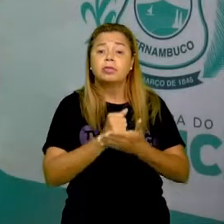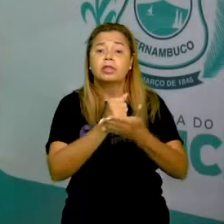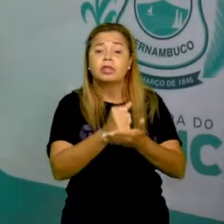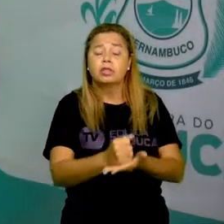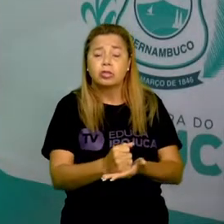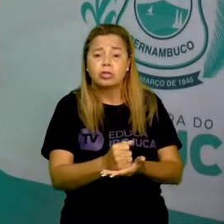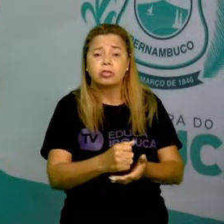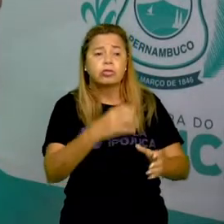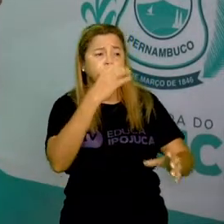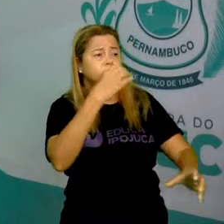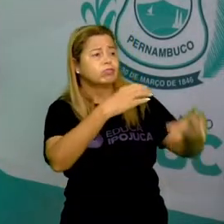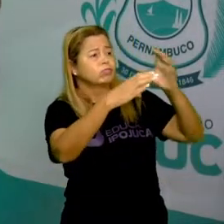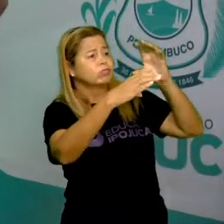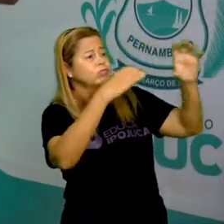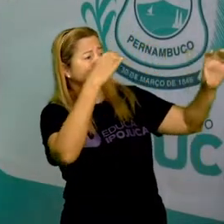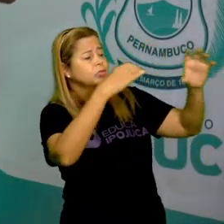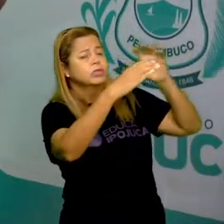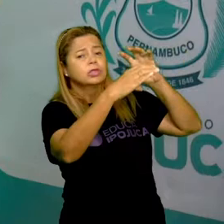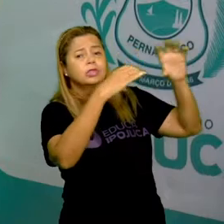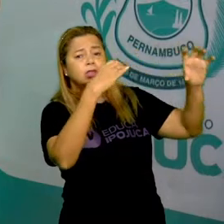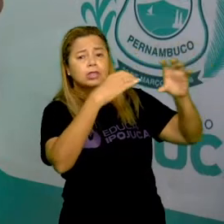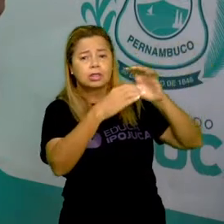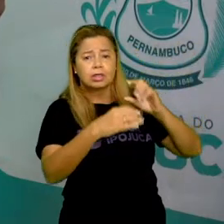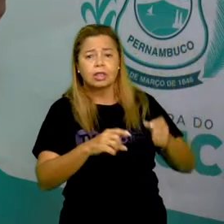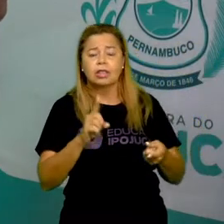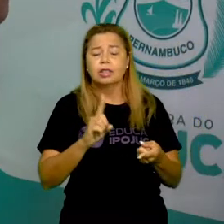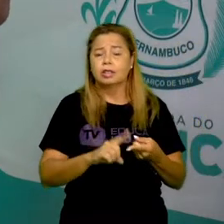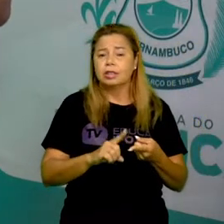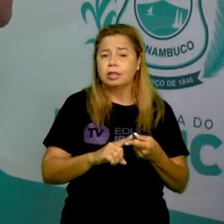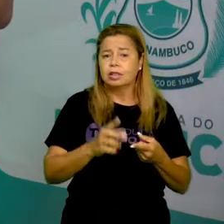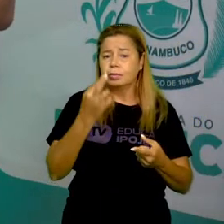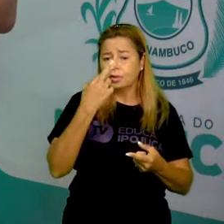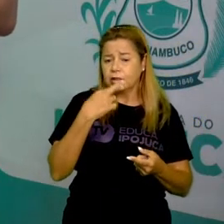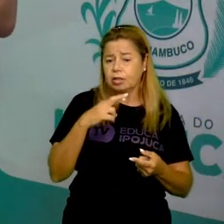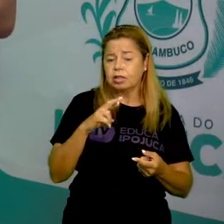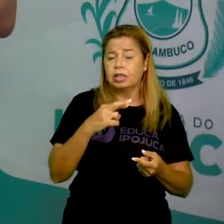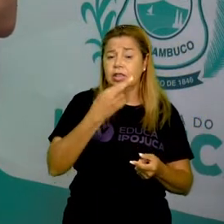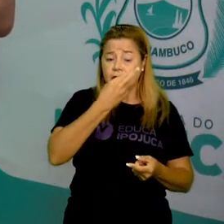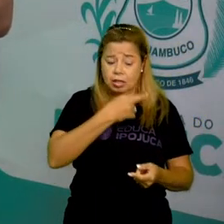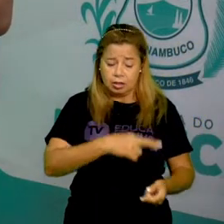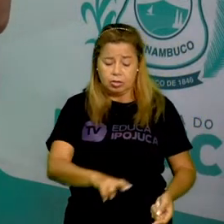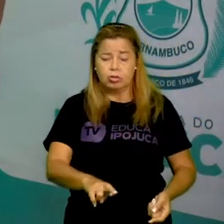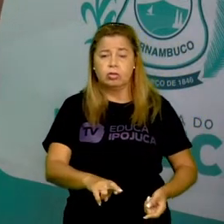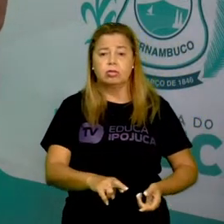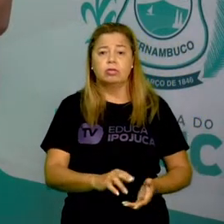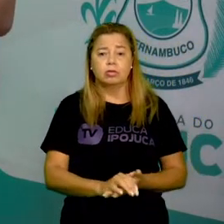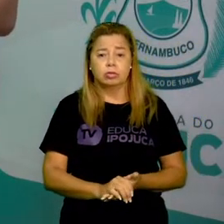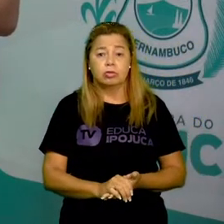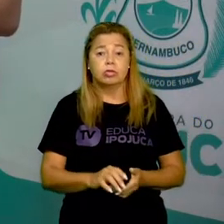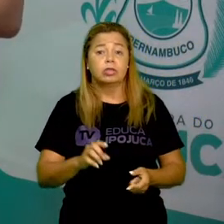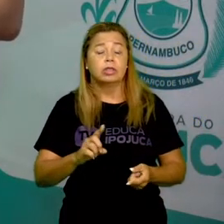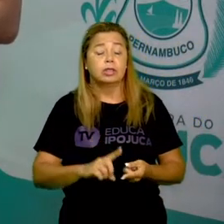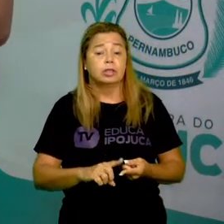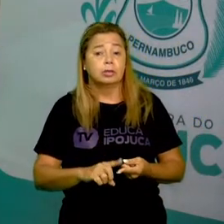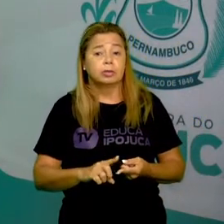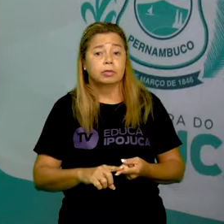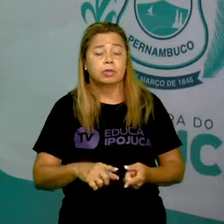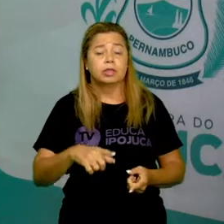ritualística, para representar também os seus rituais. Havia também artefatos,